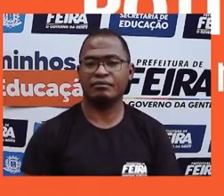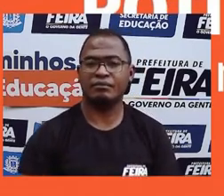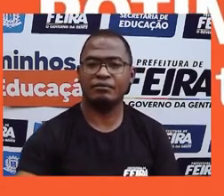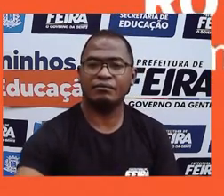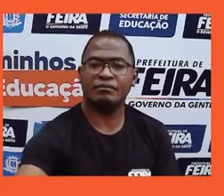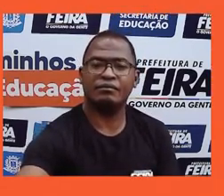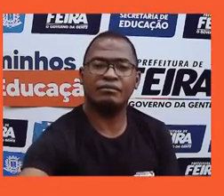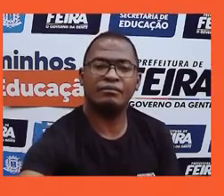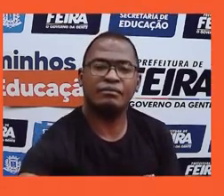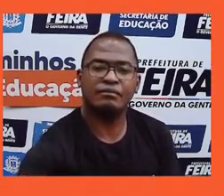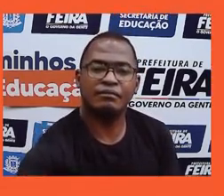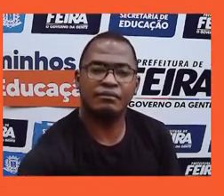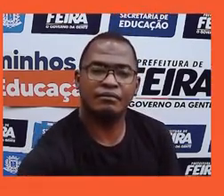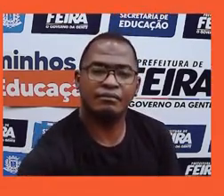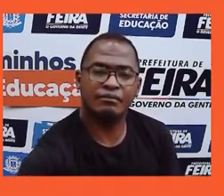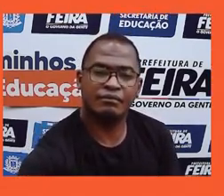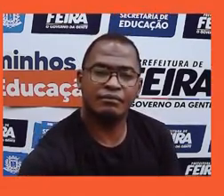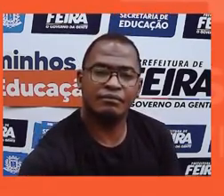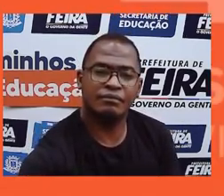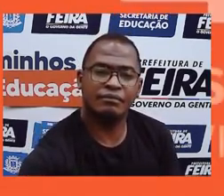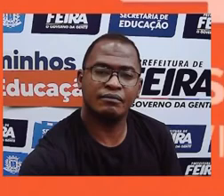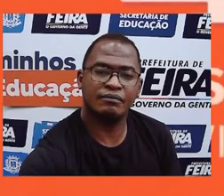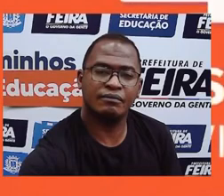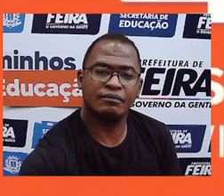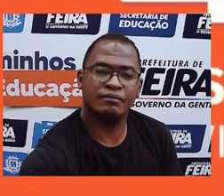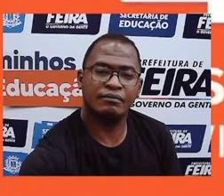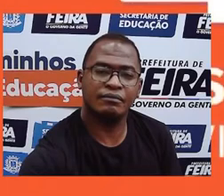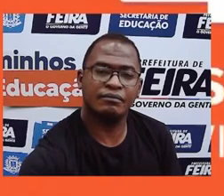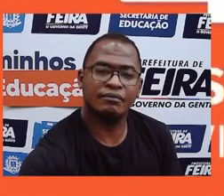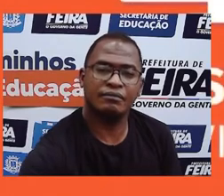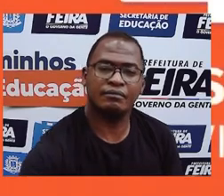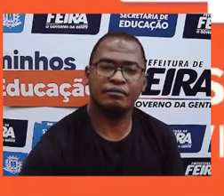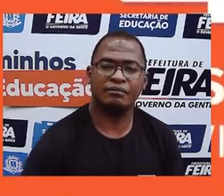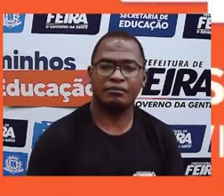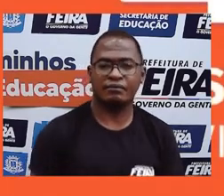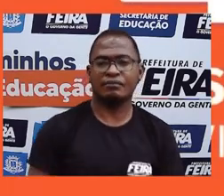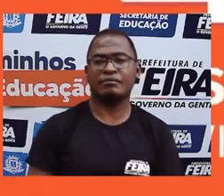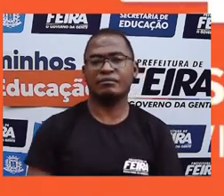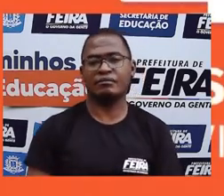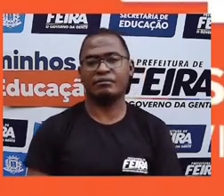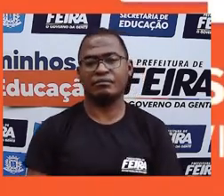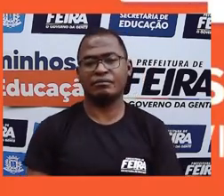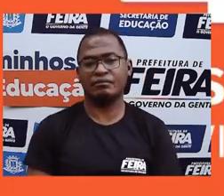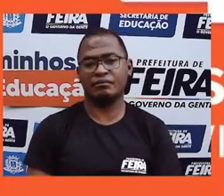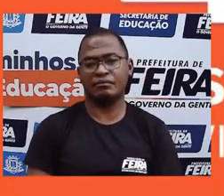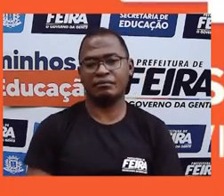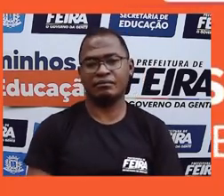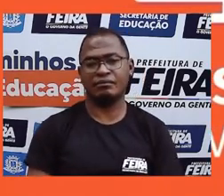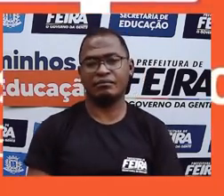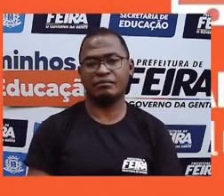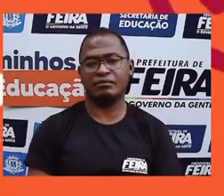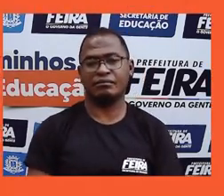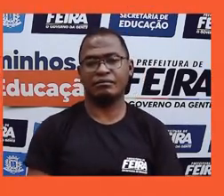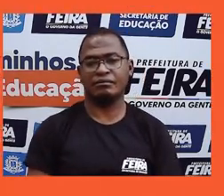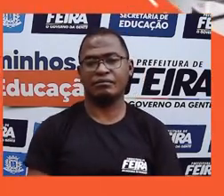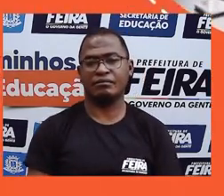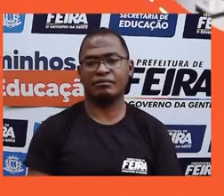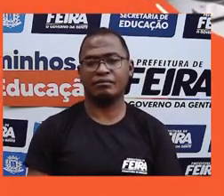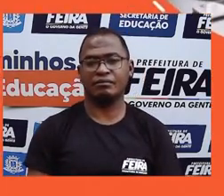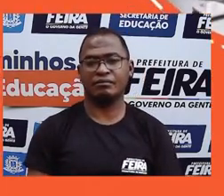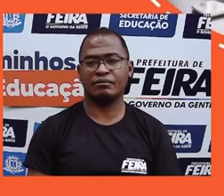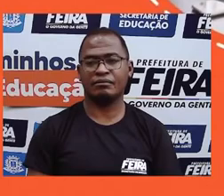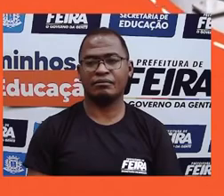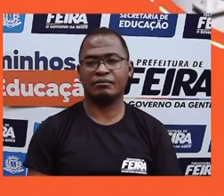as refeições. Evite comer vendo TV, usando o celular e procure alimentar-se junto aos